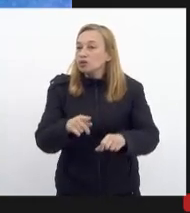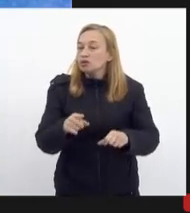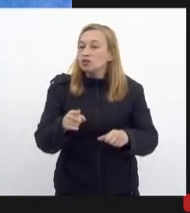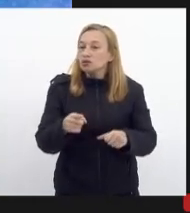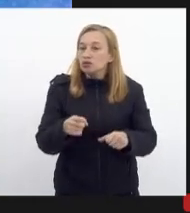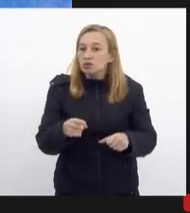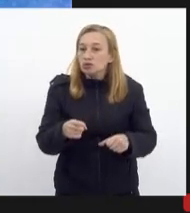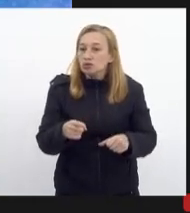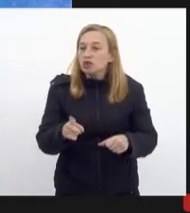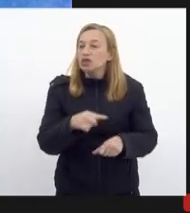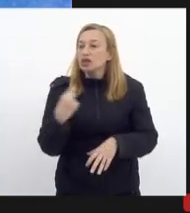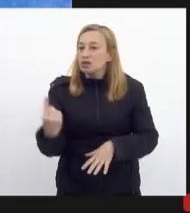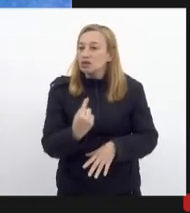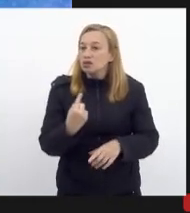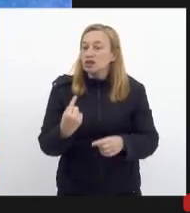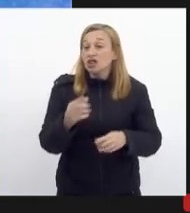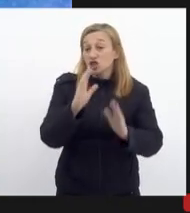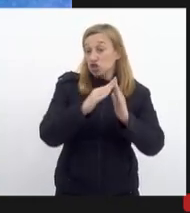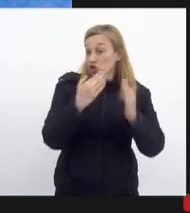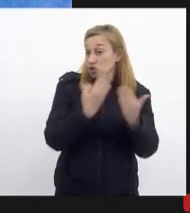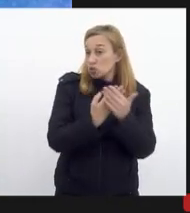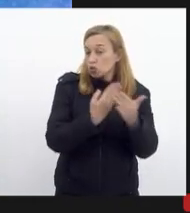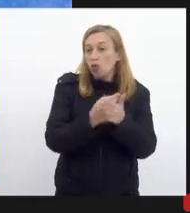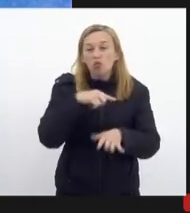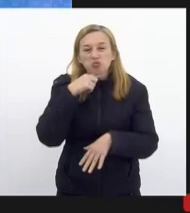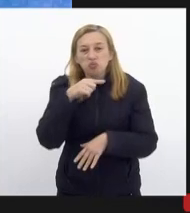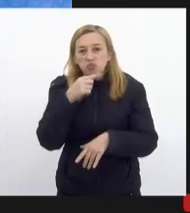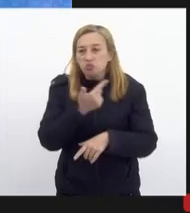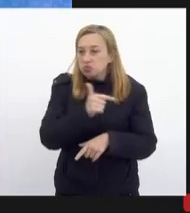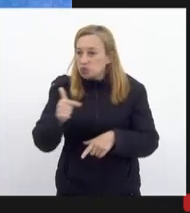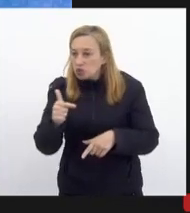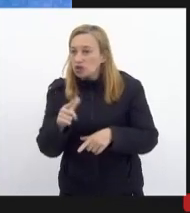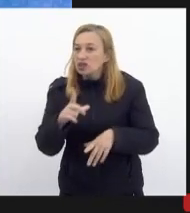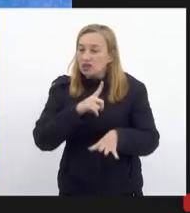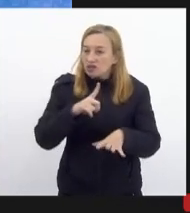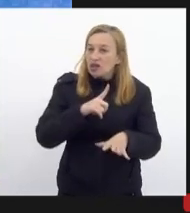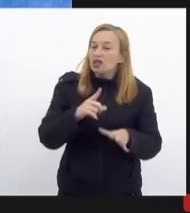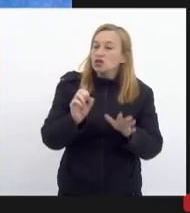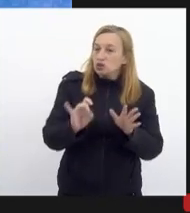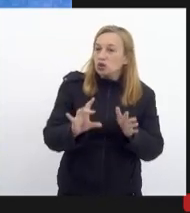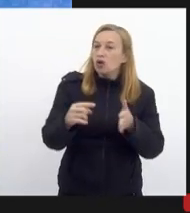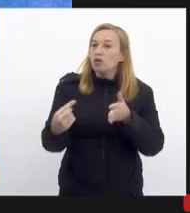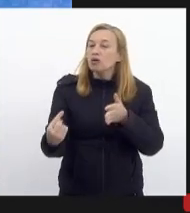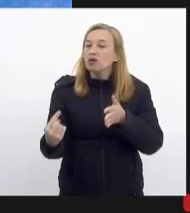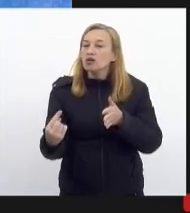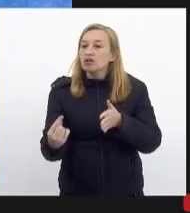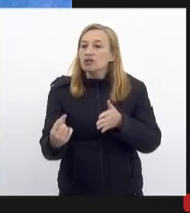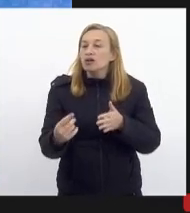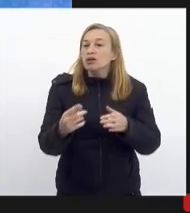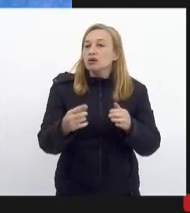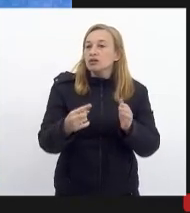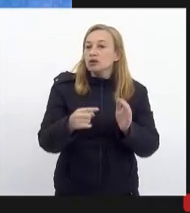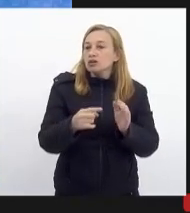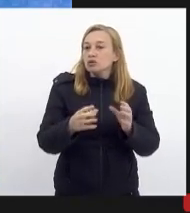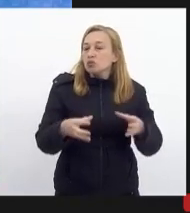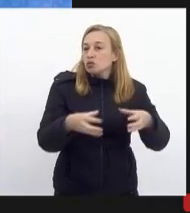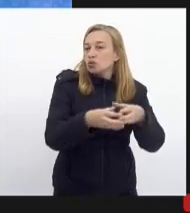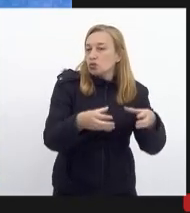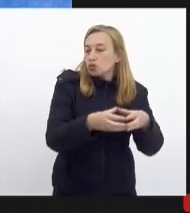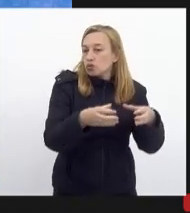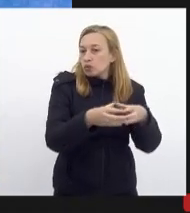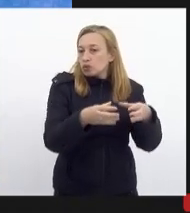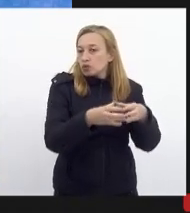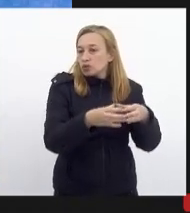habitual da nossa escola. Qualquer dúvida em relação ao comunicado, pedimos que entre em contato com a equipe diretiva do colégio.